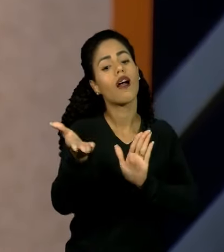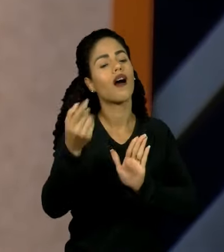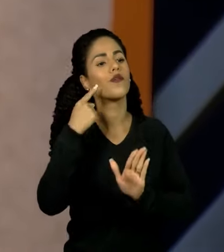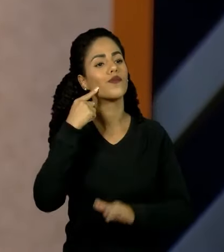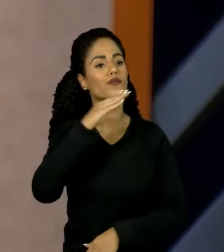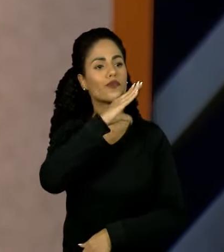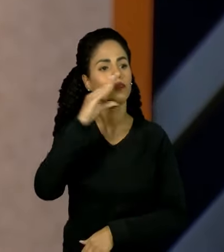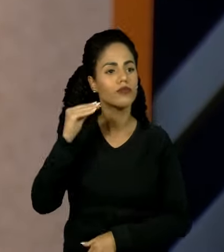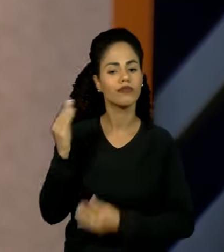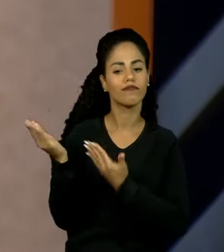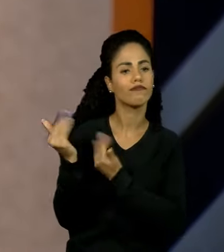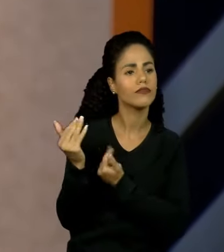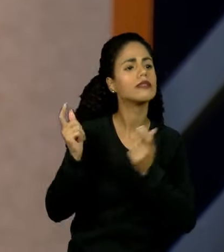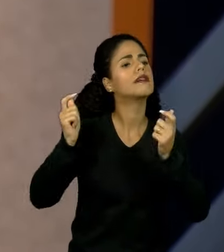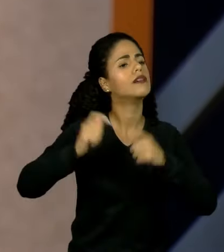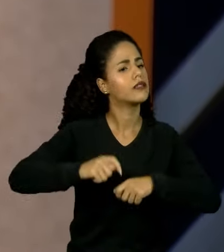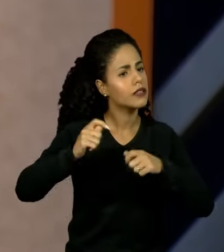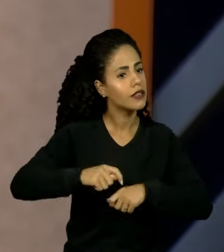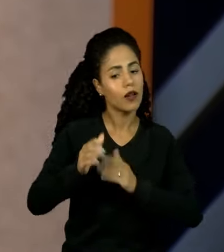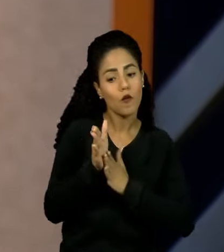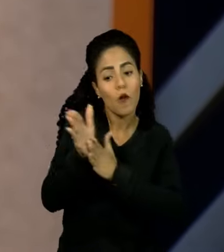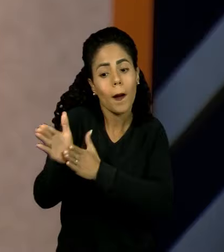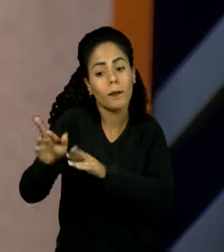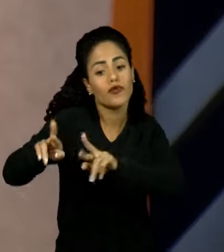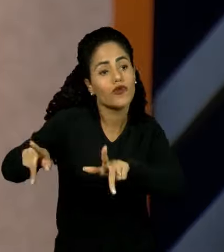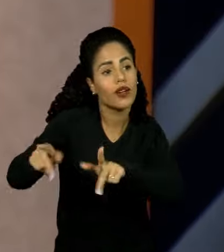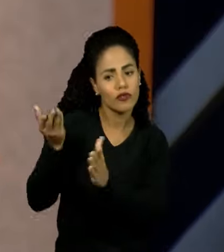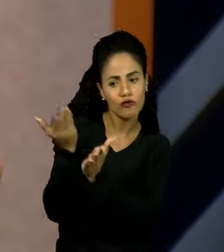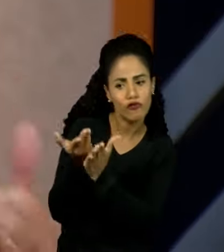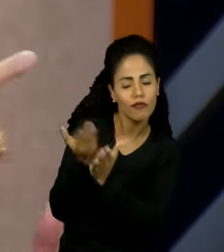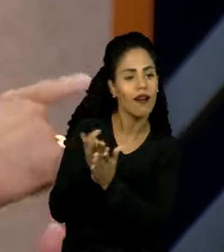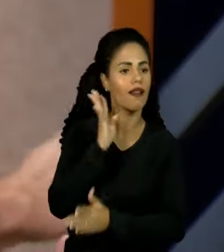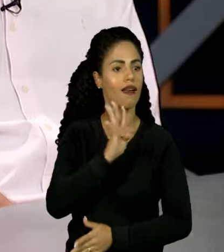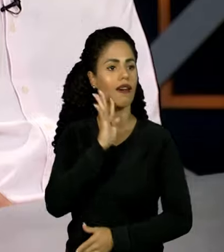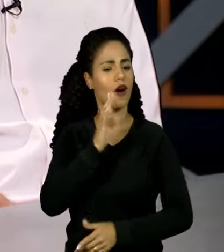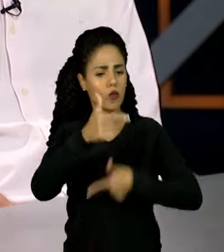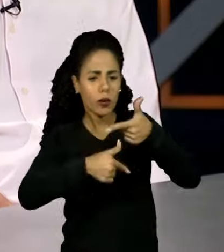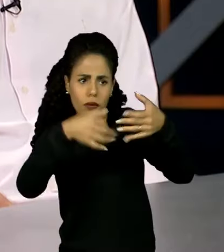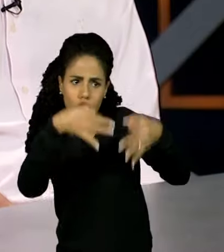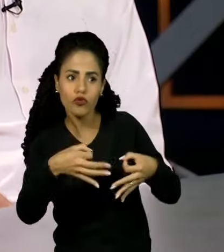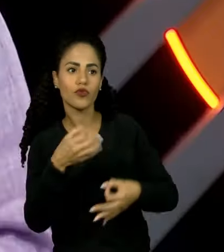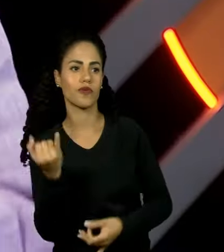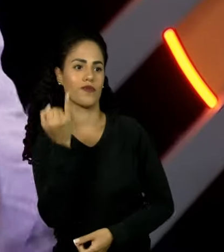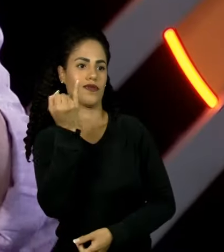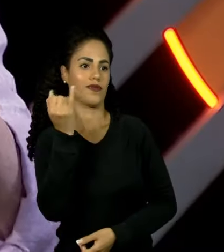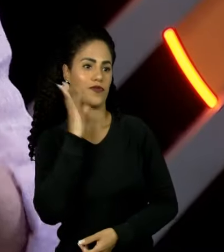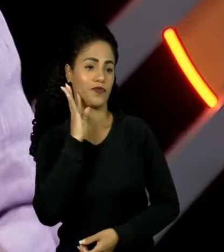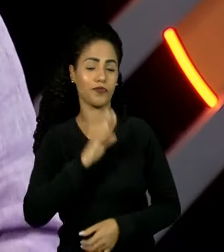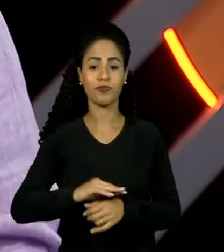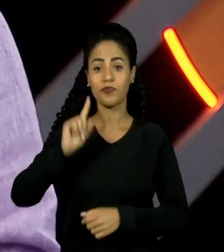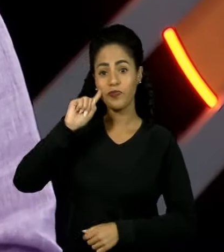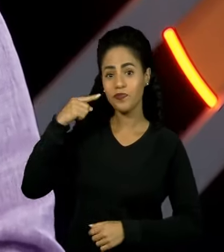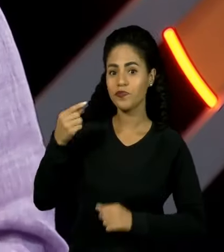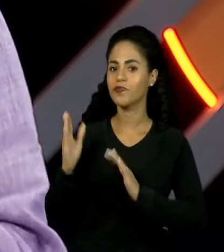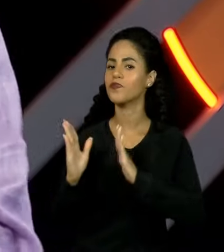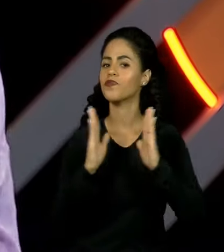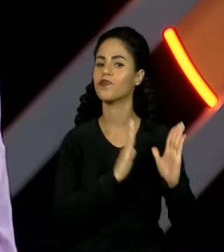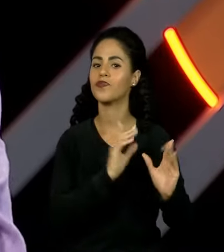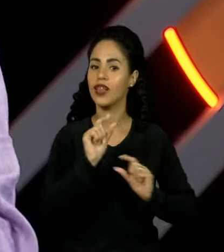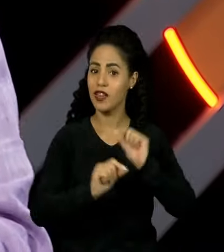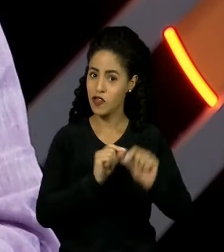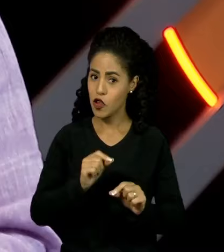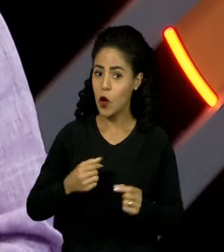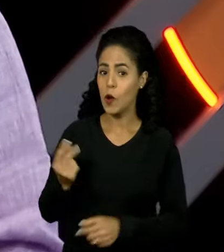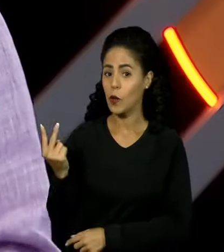que pode ser possível um outro caminho. Que estudar é legal. Que o trampo justo é legal. E no próximo bloco, o